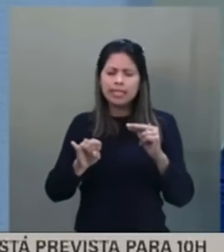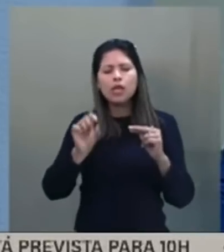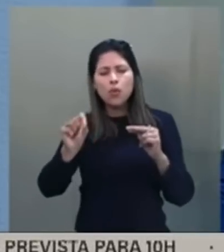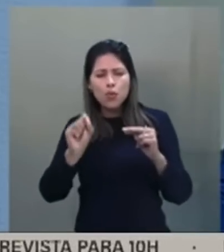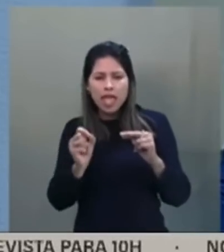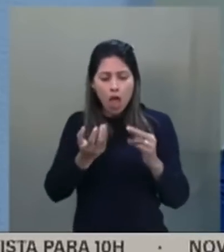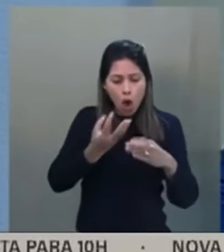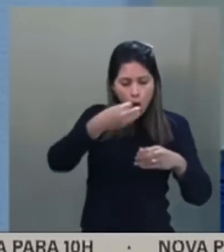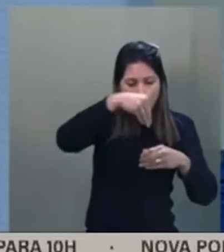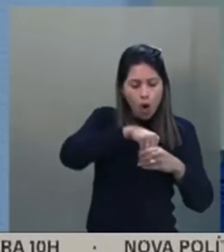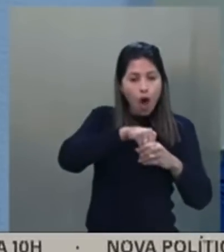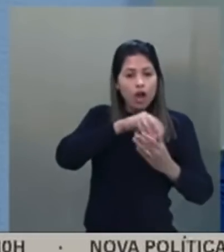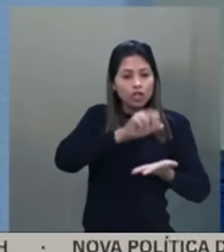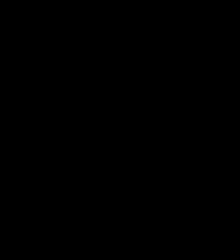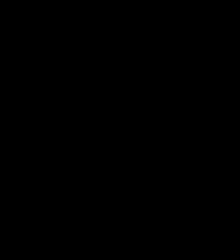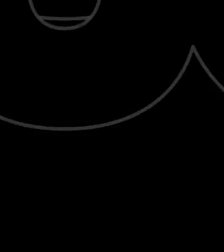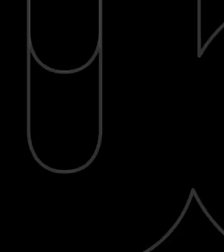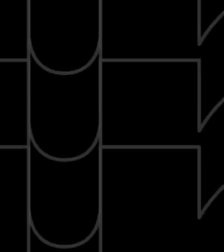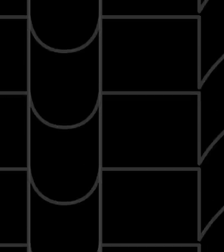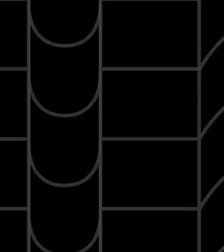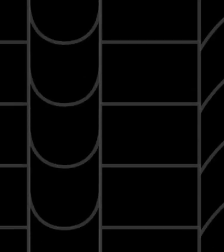Código Interno como ameaça de hardware.